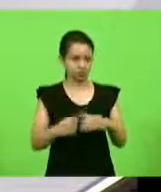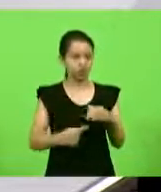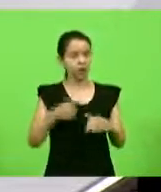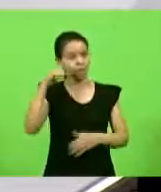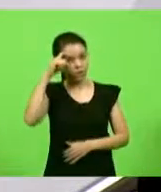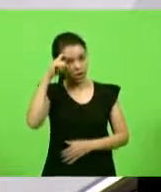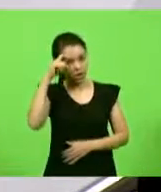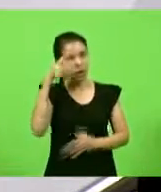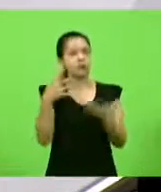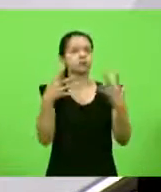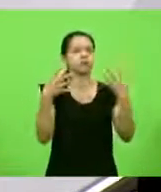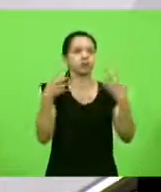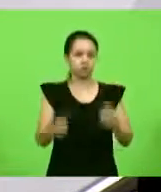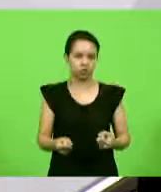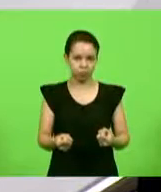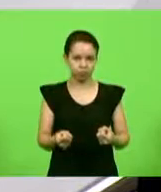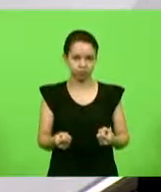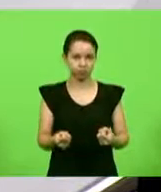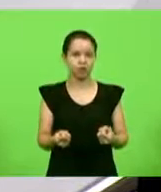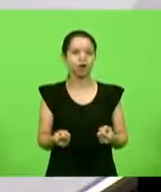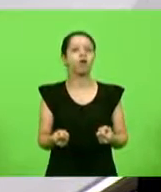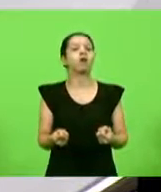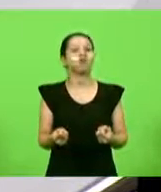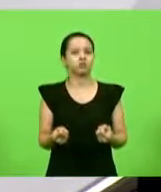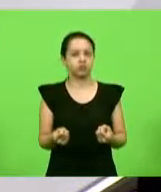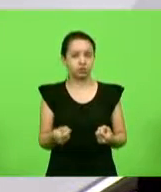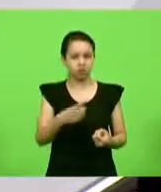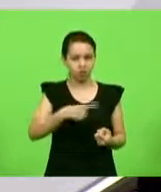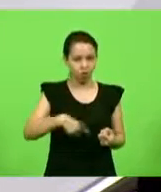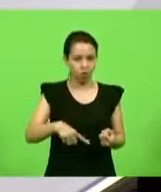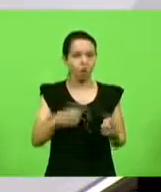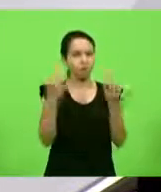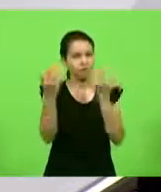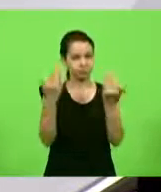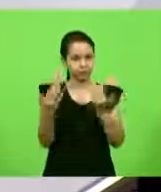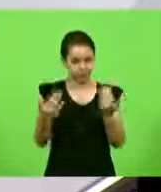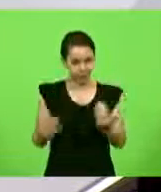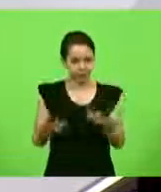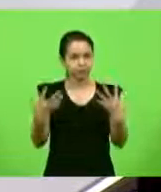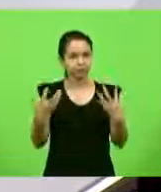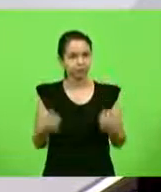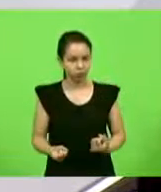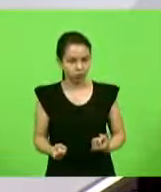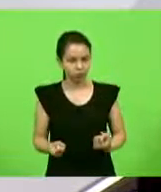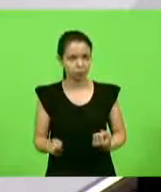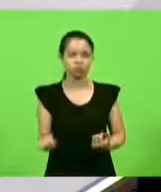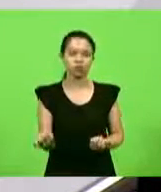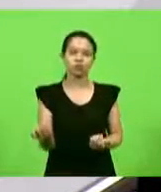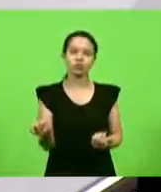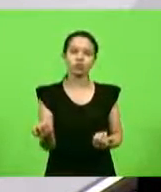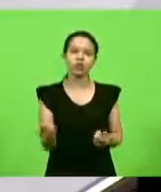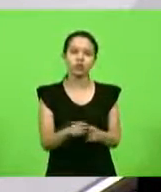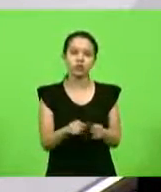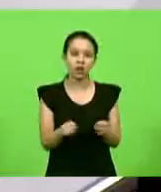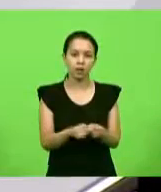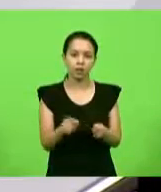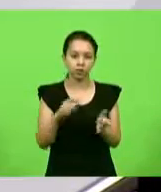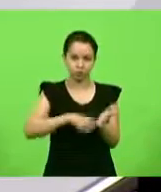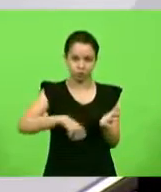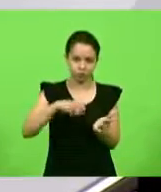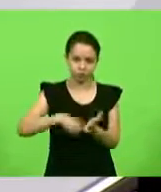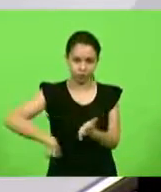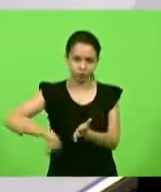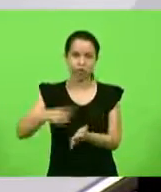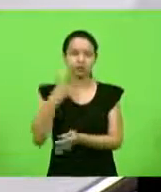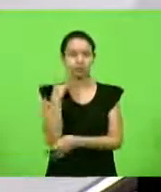acatou, que acolheu o nosso visto, subscrito pelos deputados da comissão